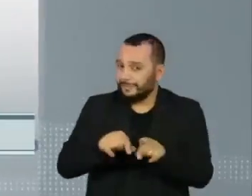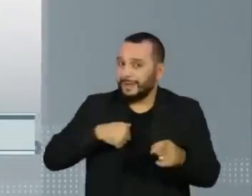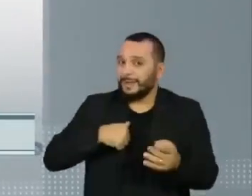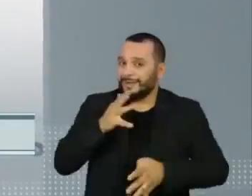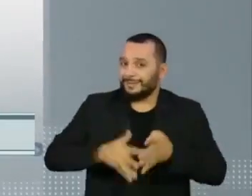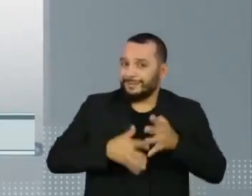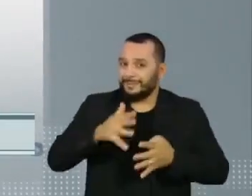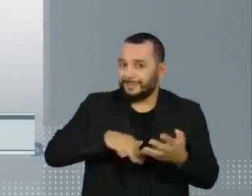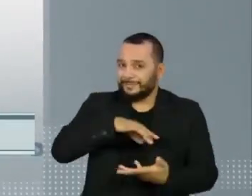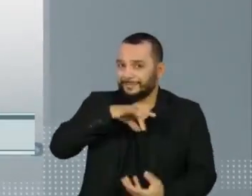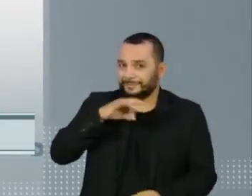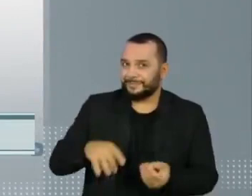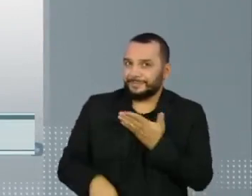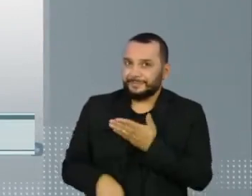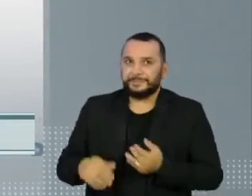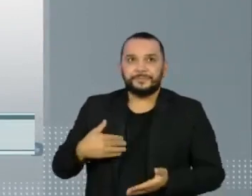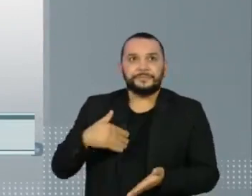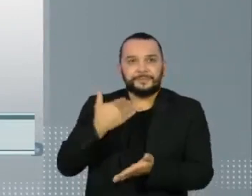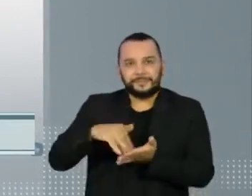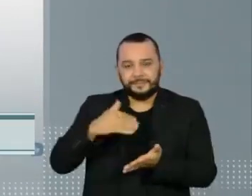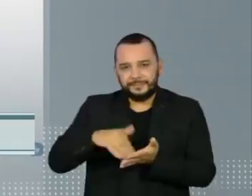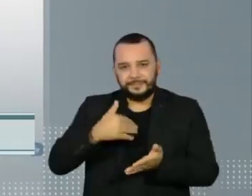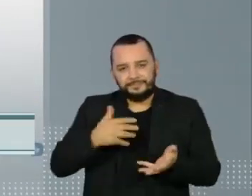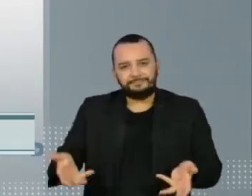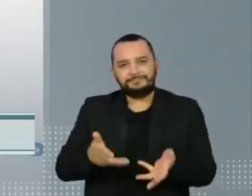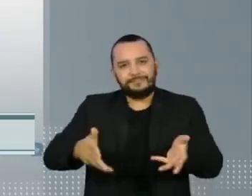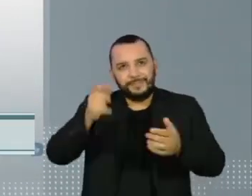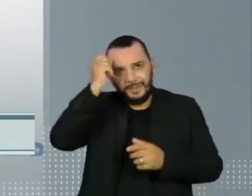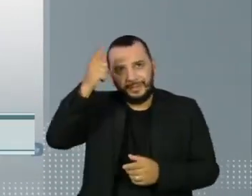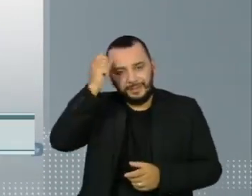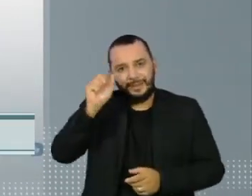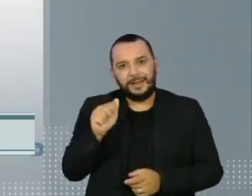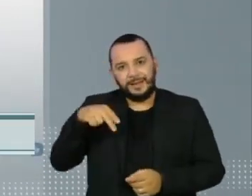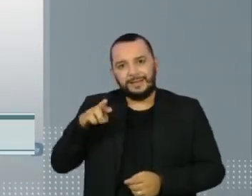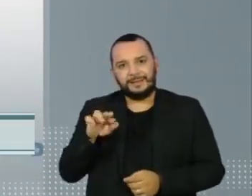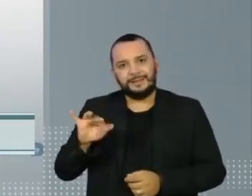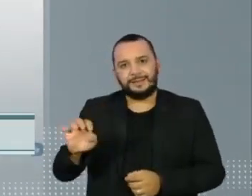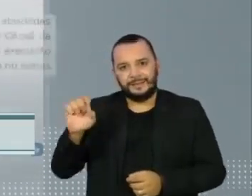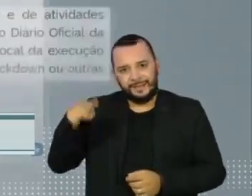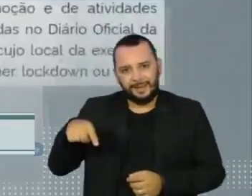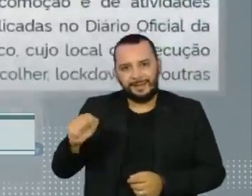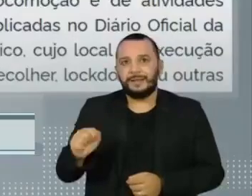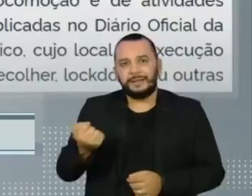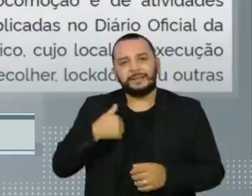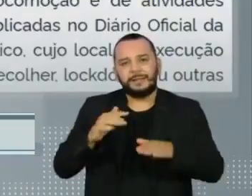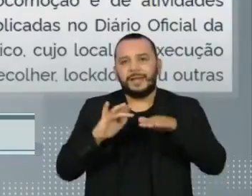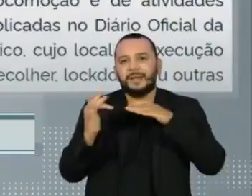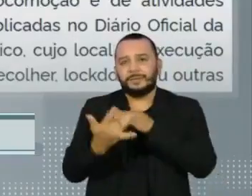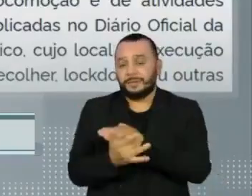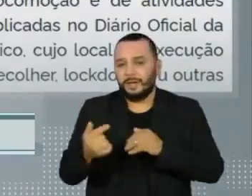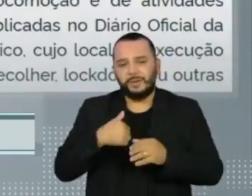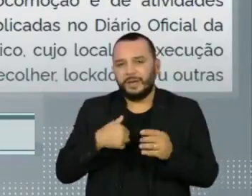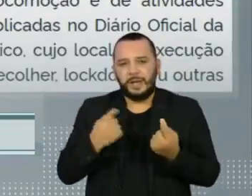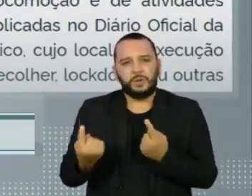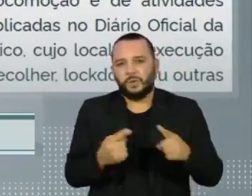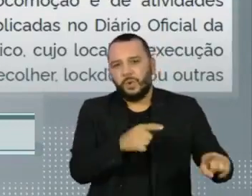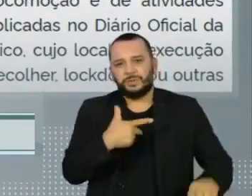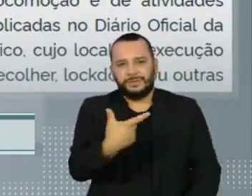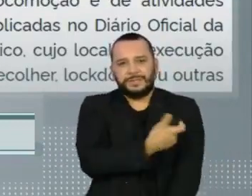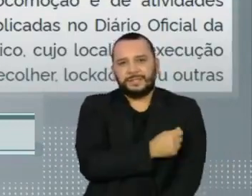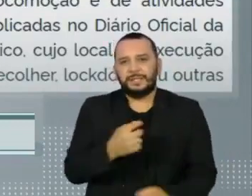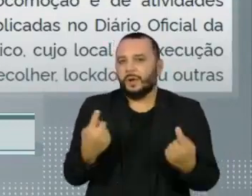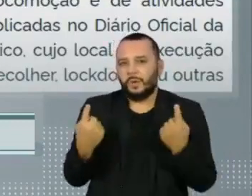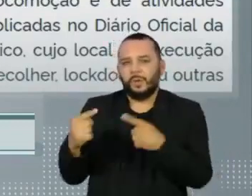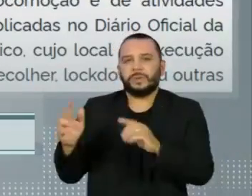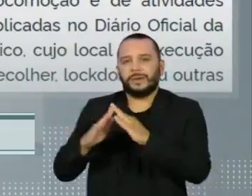O documento é assinado pelo secretário nacional de Fomento e Incentivo à Cultura, André Porciúncula, que nas redes sociais é contra as vacinas e o isolamento